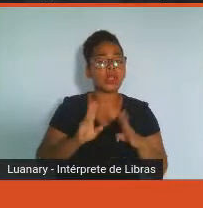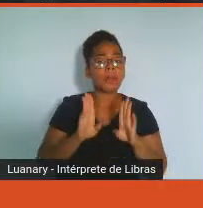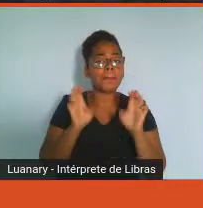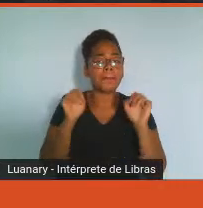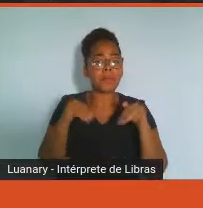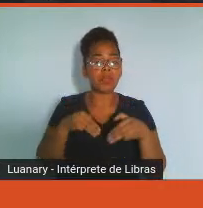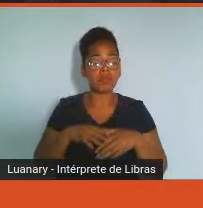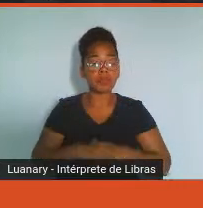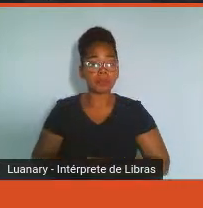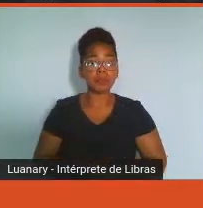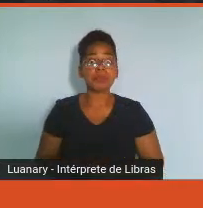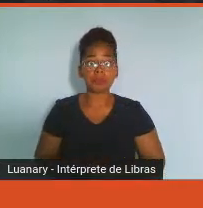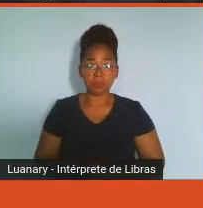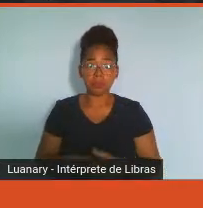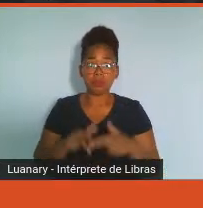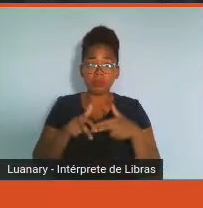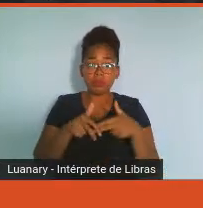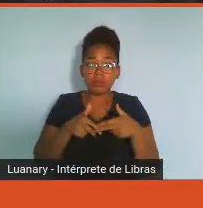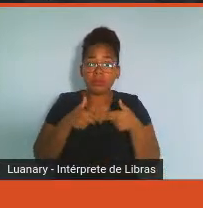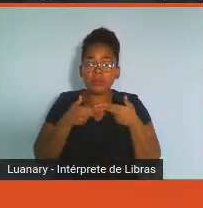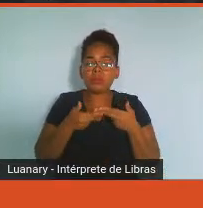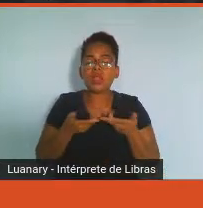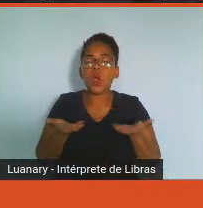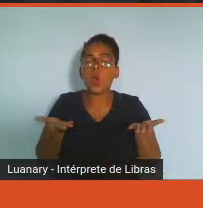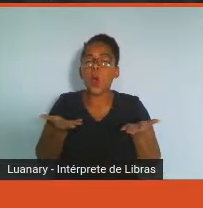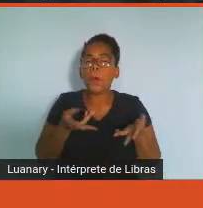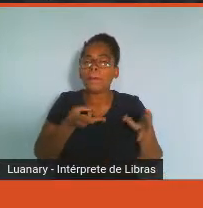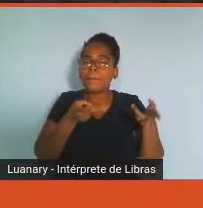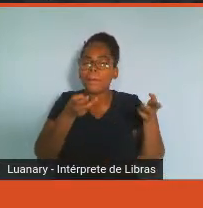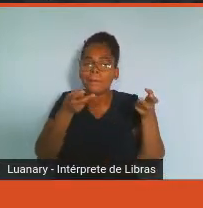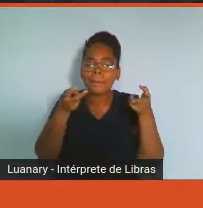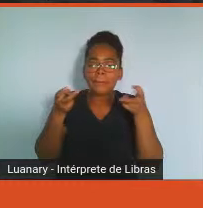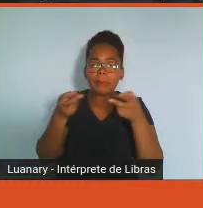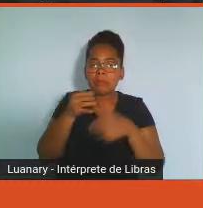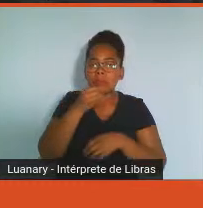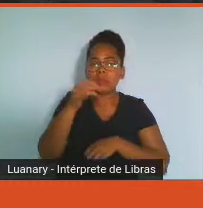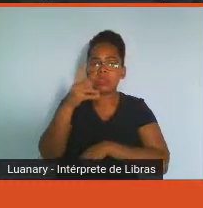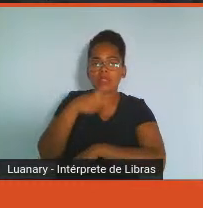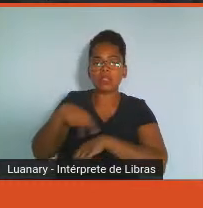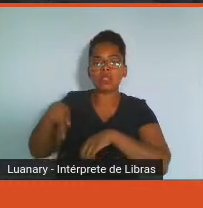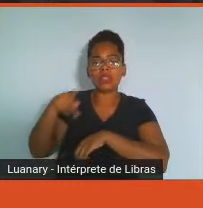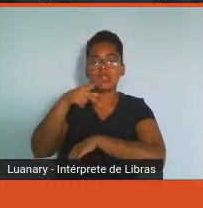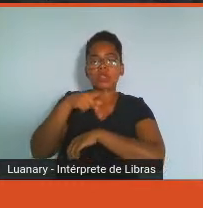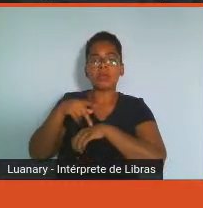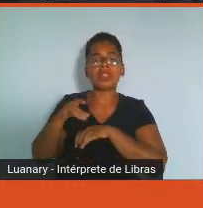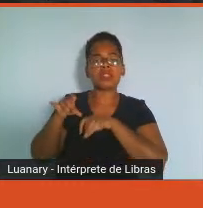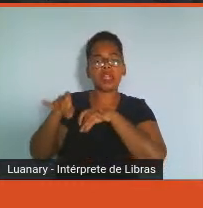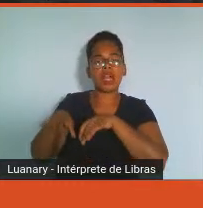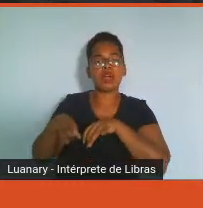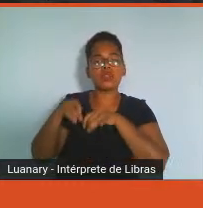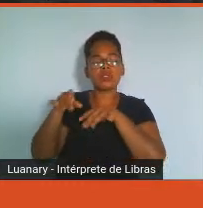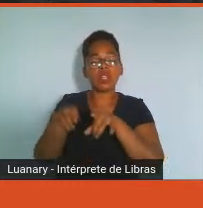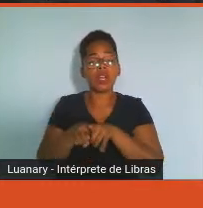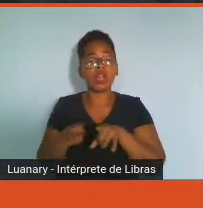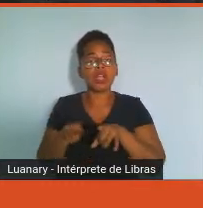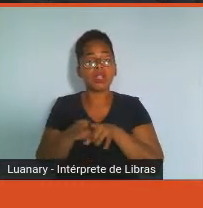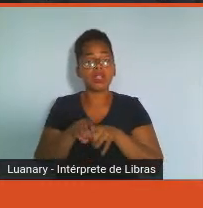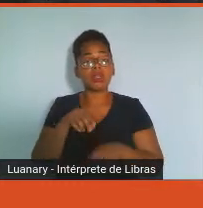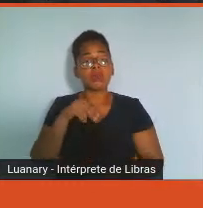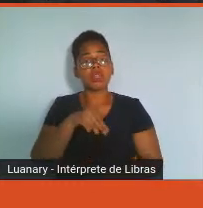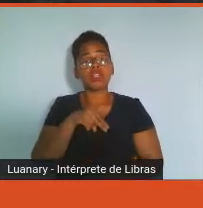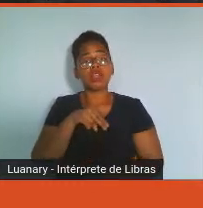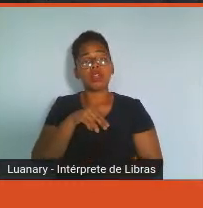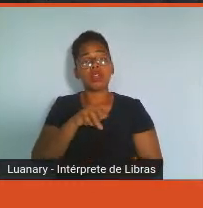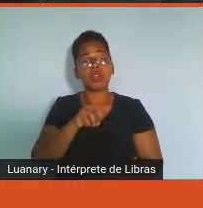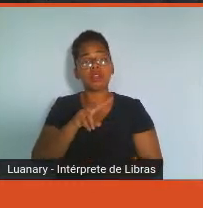ela tem sido tendência muito importante na Austrália, na Nova Zelândia e seguido por Canadá, Estados Unidos